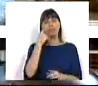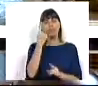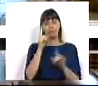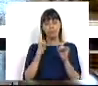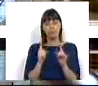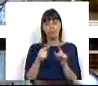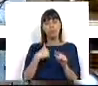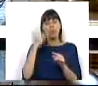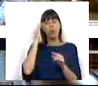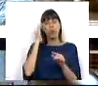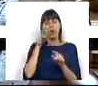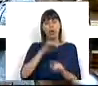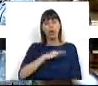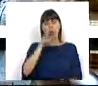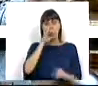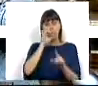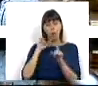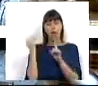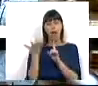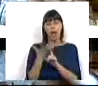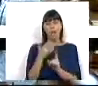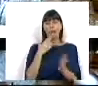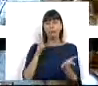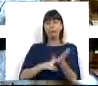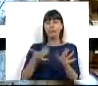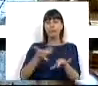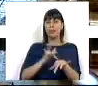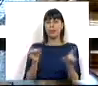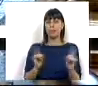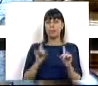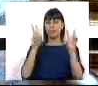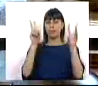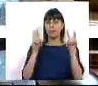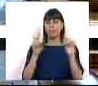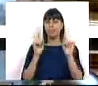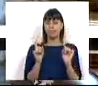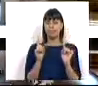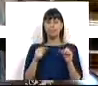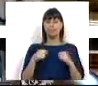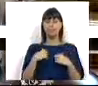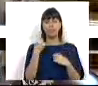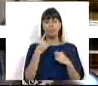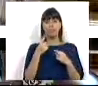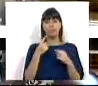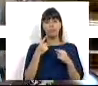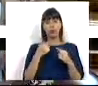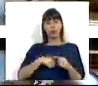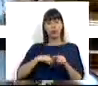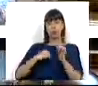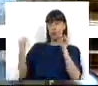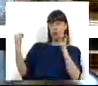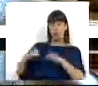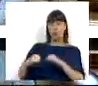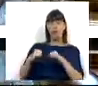atenção para o seguinte, porque eu creio que o Sr. Ministro do Ambiente não está verdadeiramente sensibilizado para esta matéria. Nós temos um convênio com Espanha